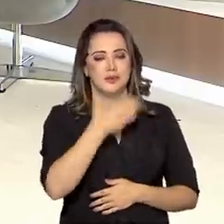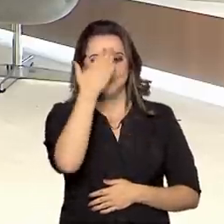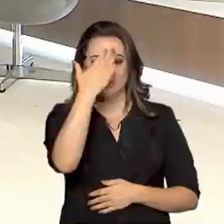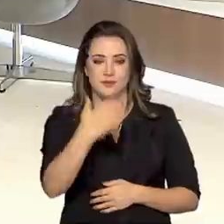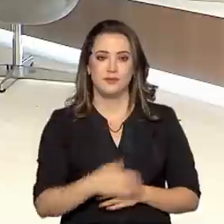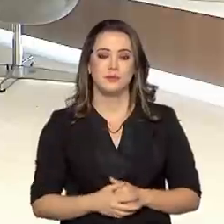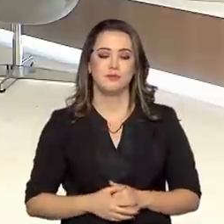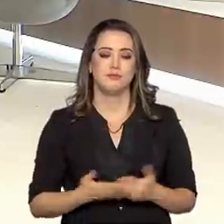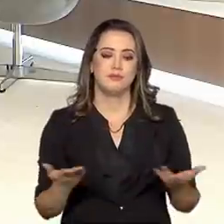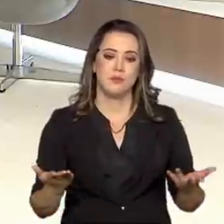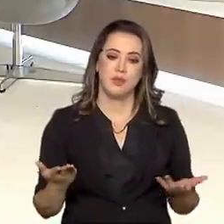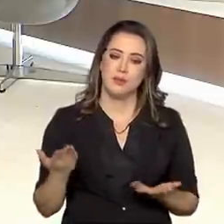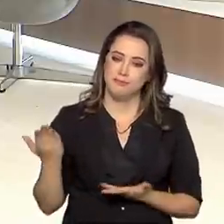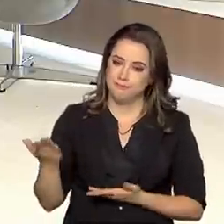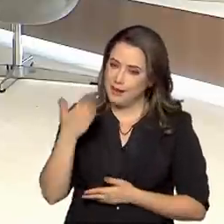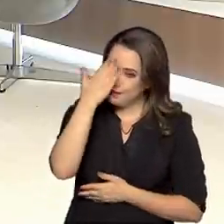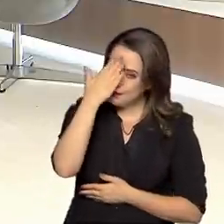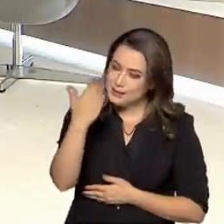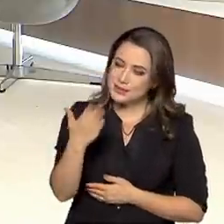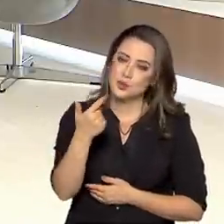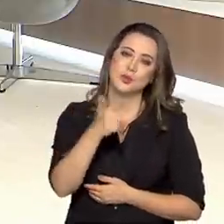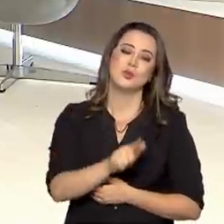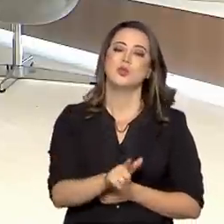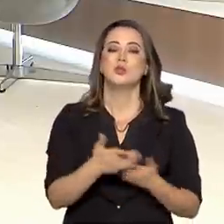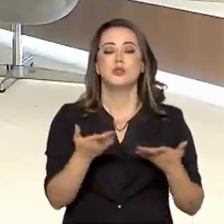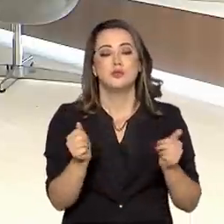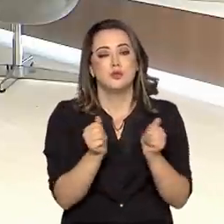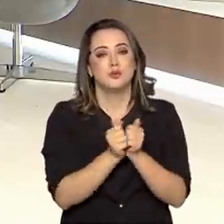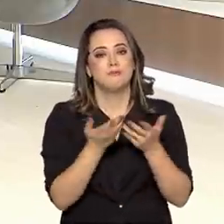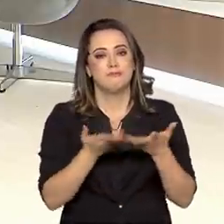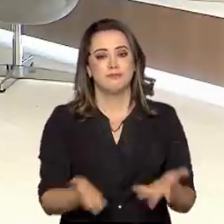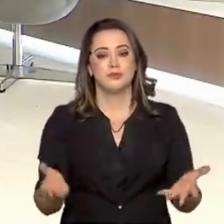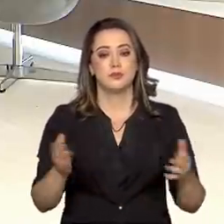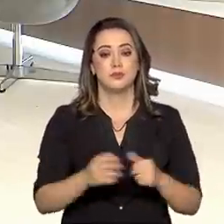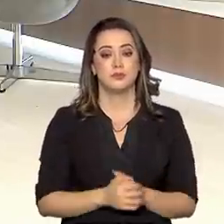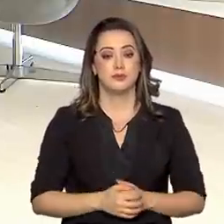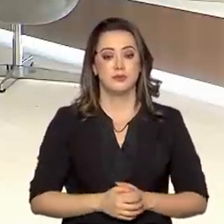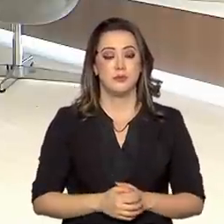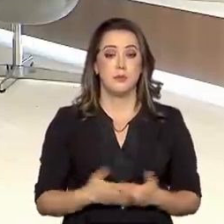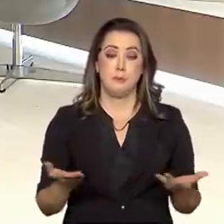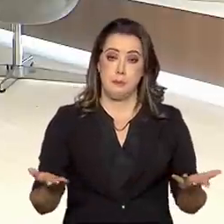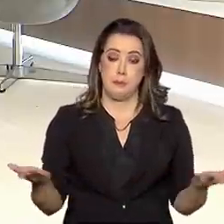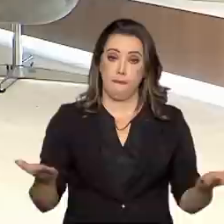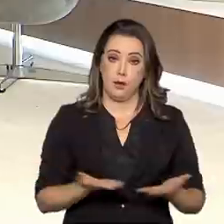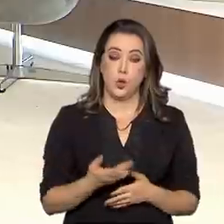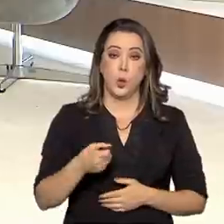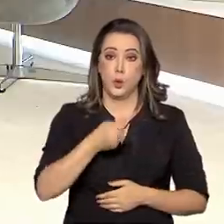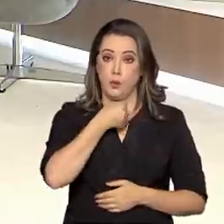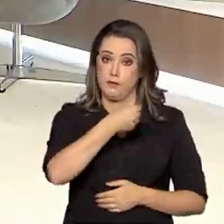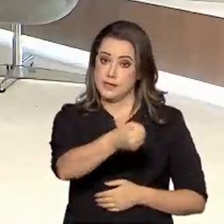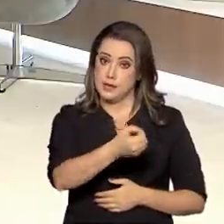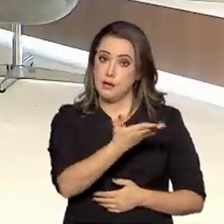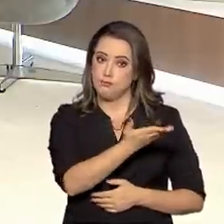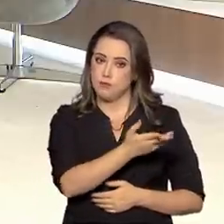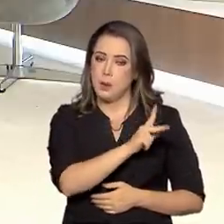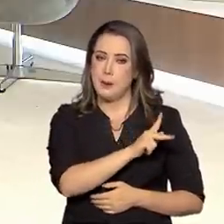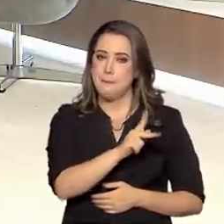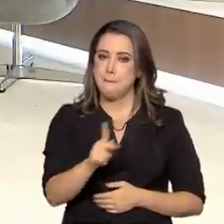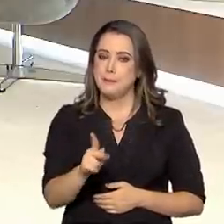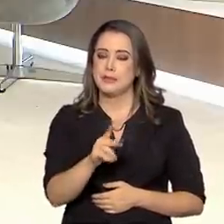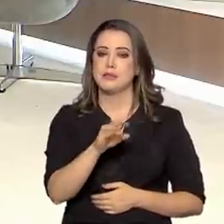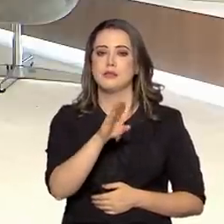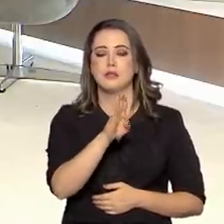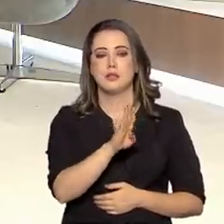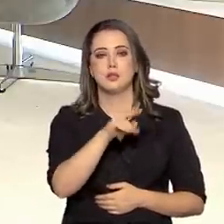Catiúcia, muito obrigada mais uma vez por estar conosco aqui. Eu conversei com o presidente da